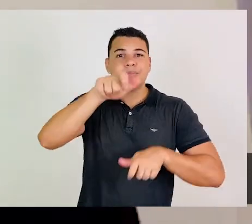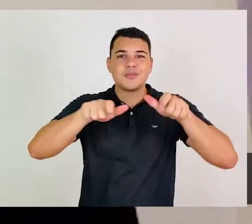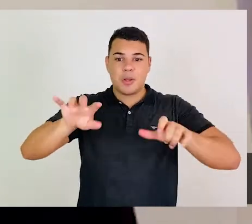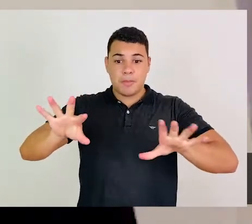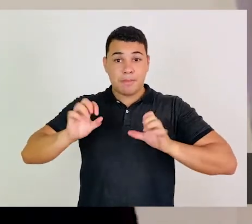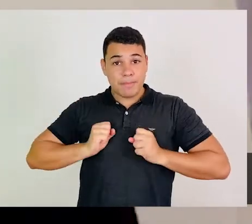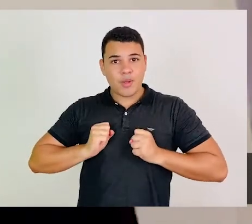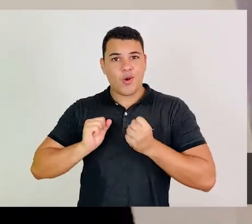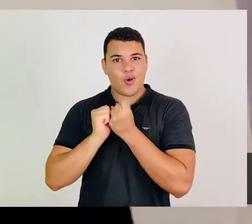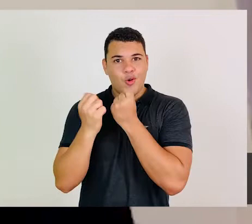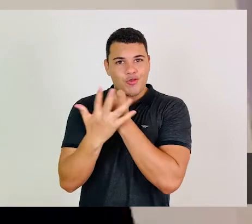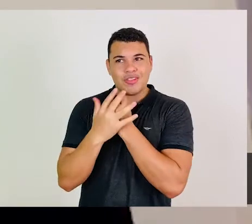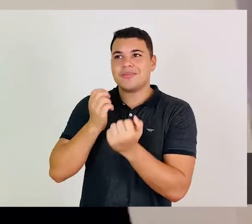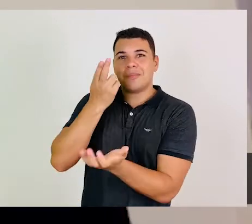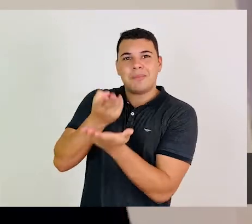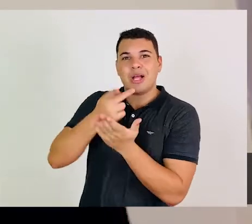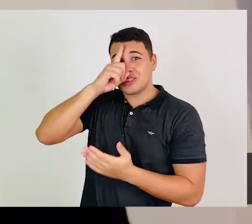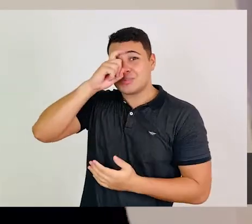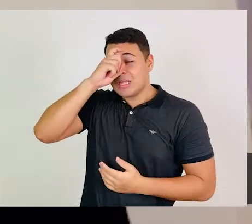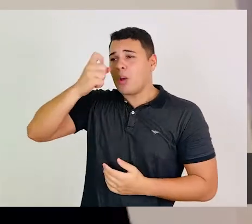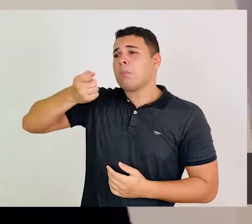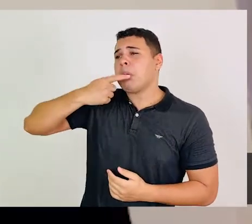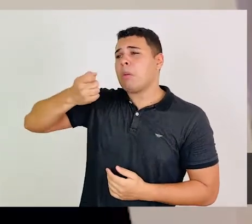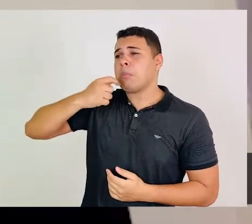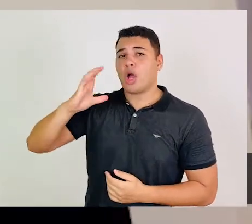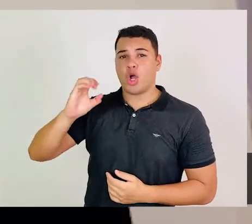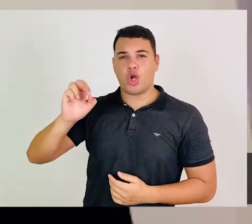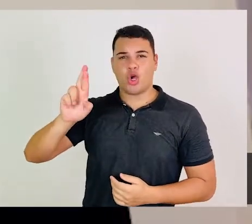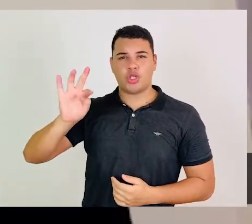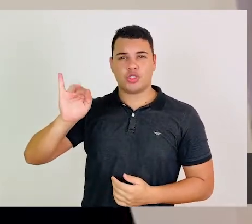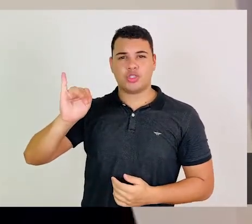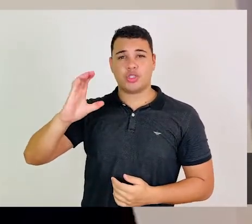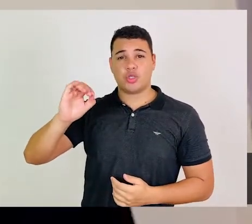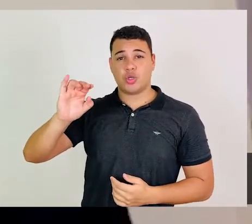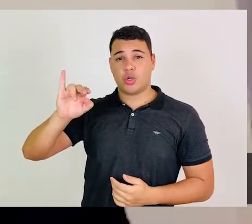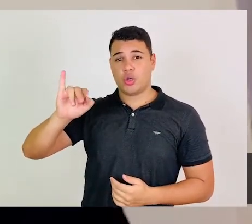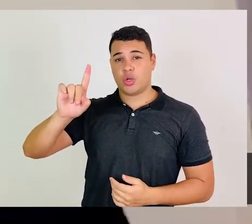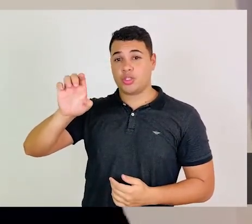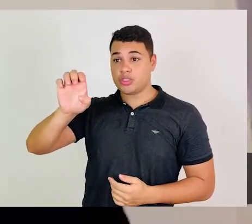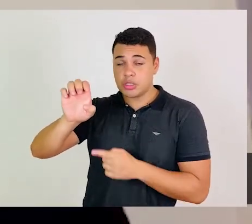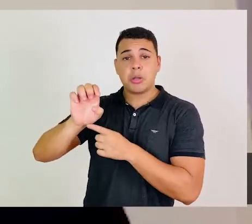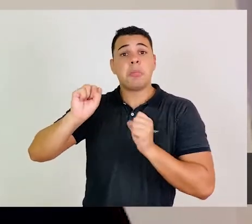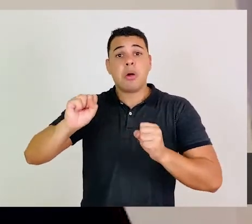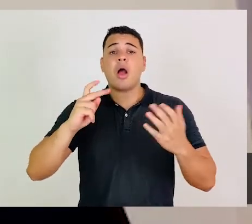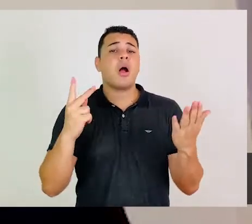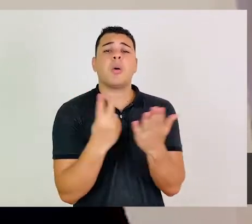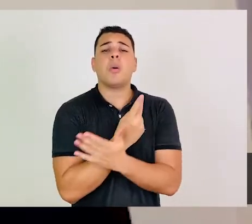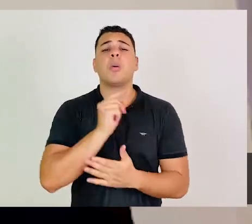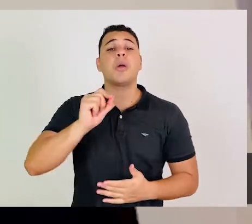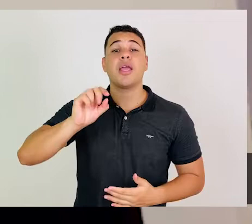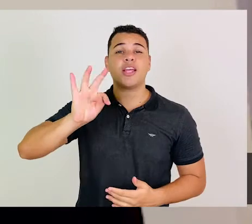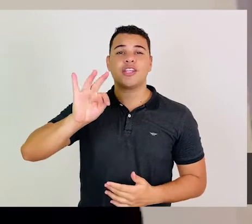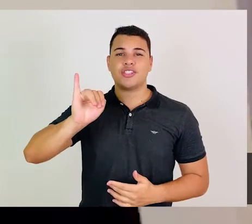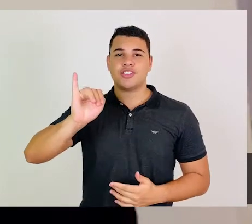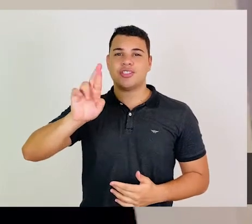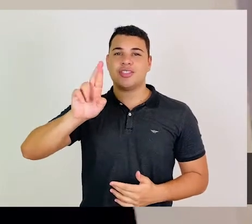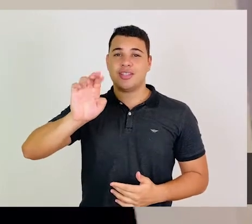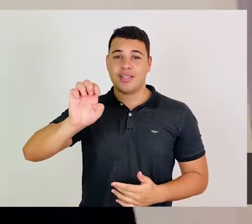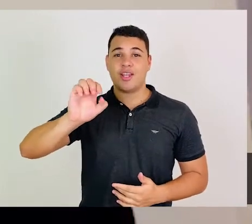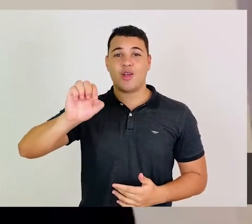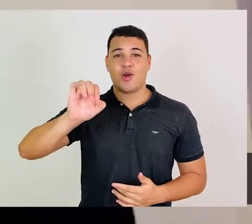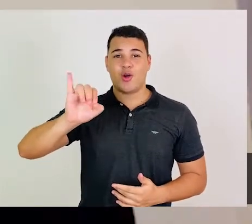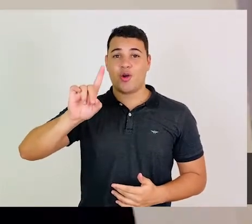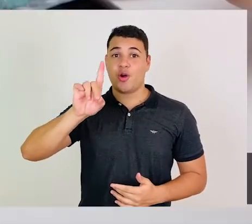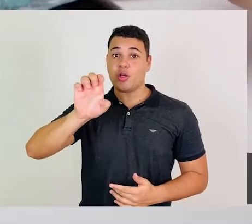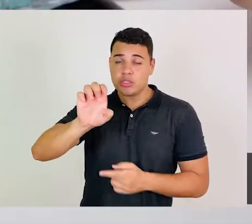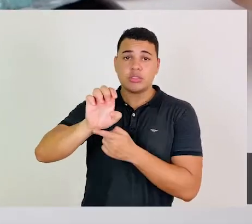corticoide, é necessário que essas doses sejam reduzidas lentamente para evitar a insuficiência adrenal por supressão